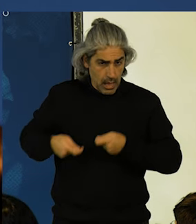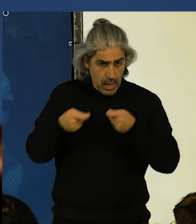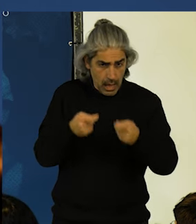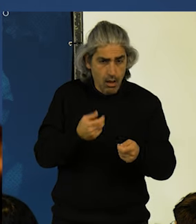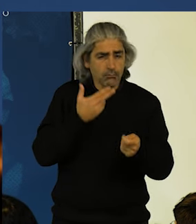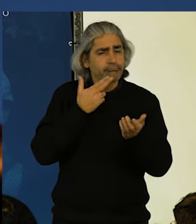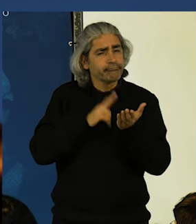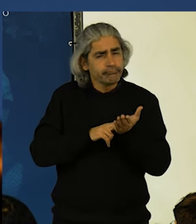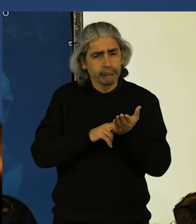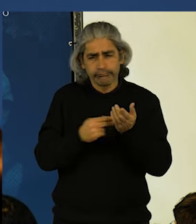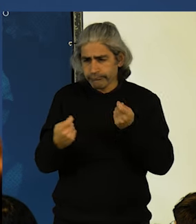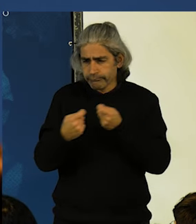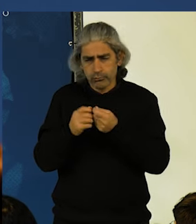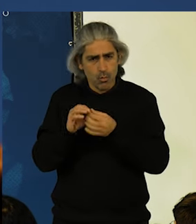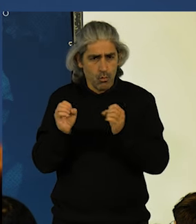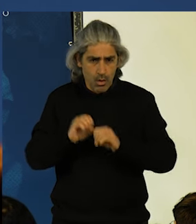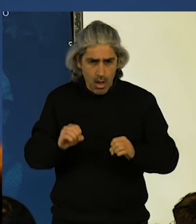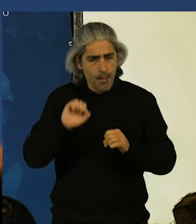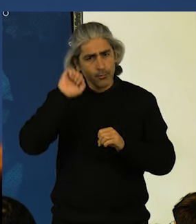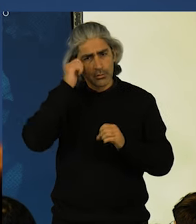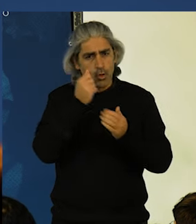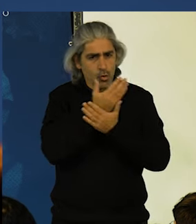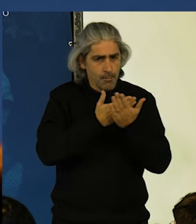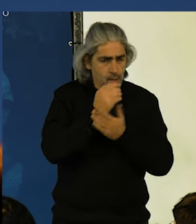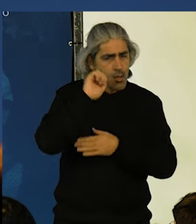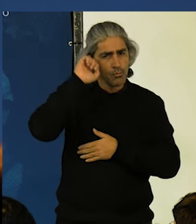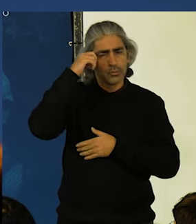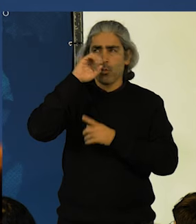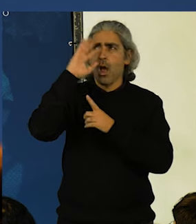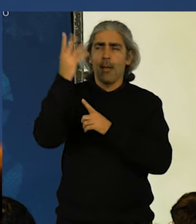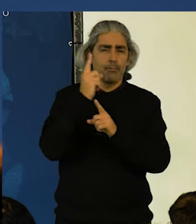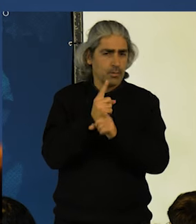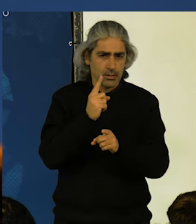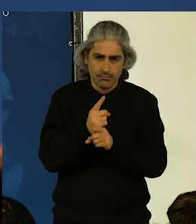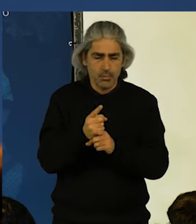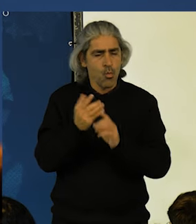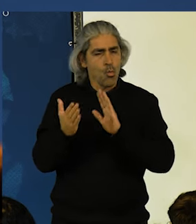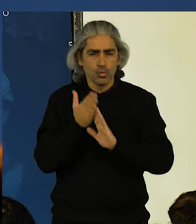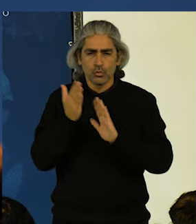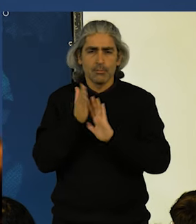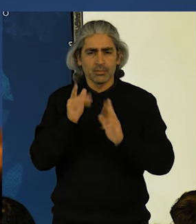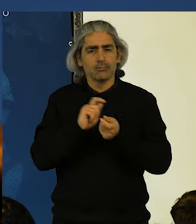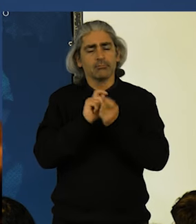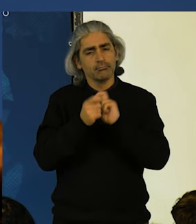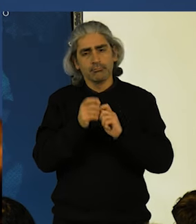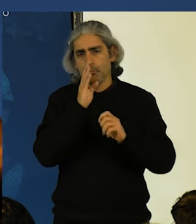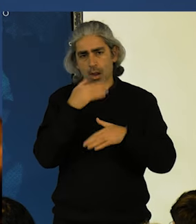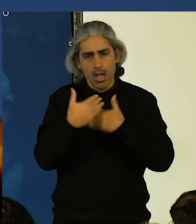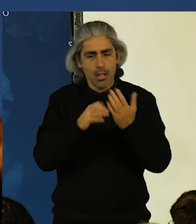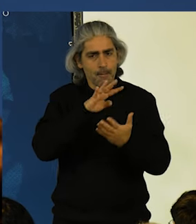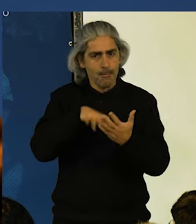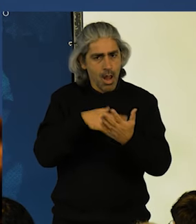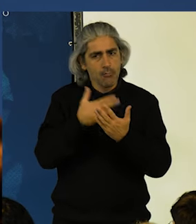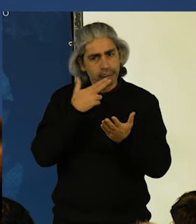pouco realistas, prejudicam a economia, prejudicam o ambiente. É urgente a elaboração e a execução de um